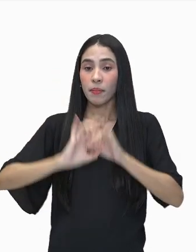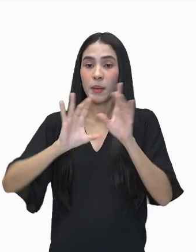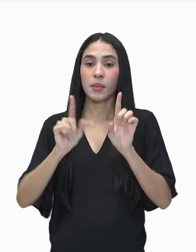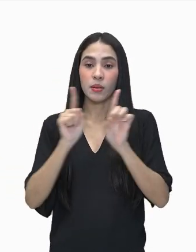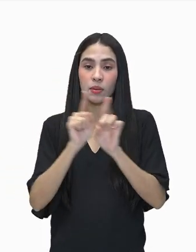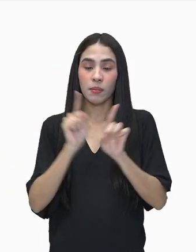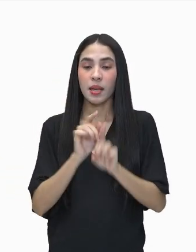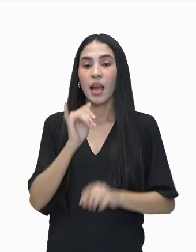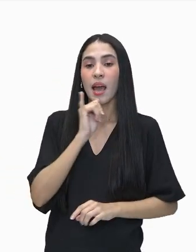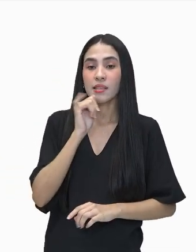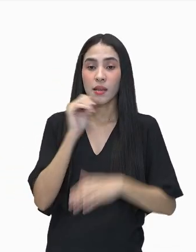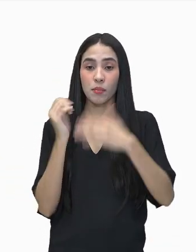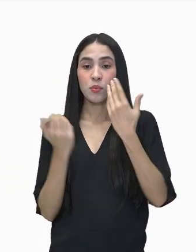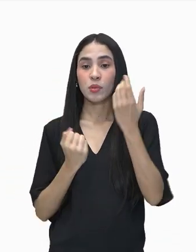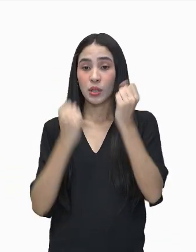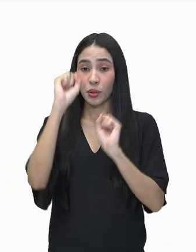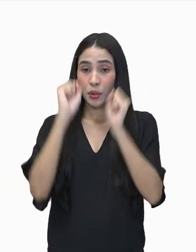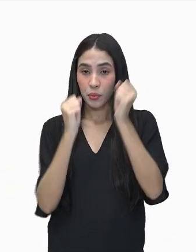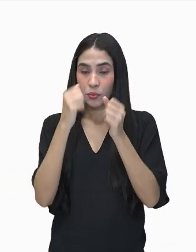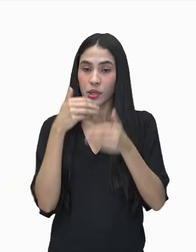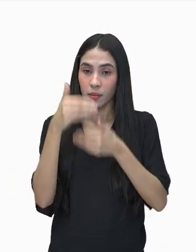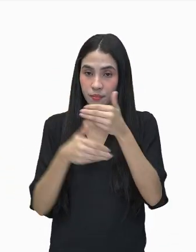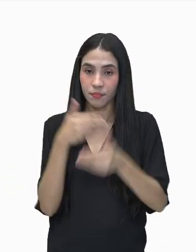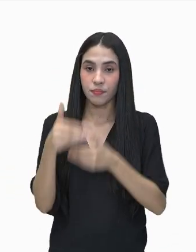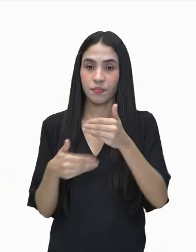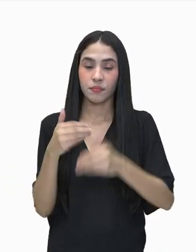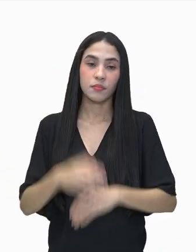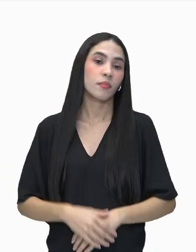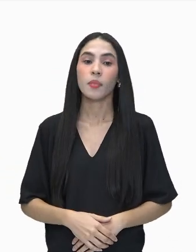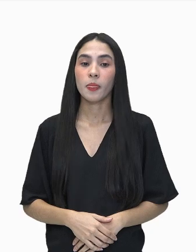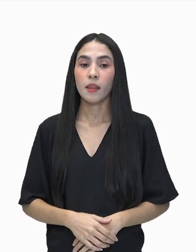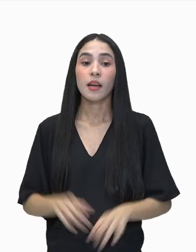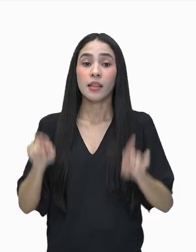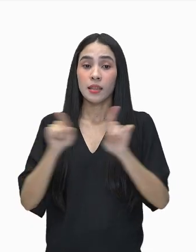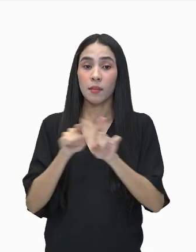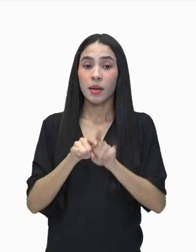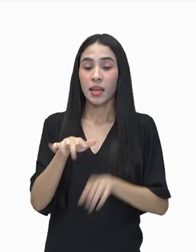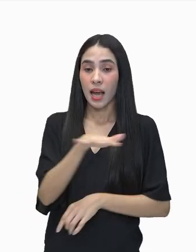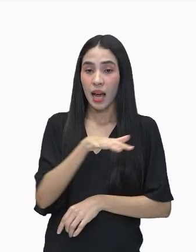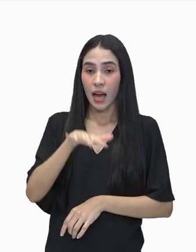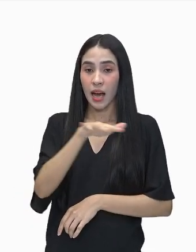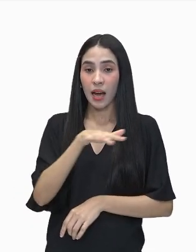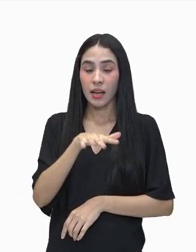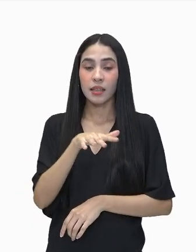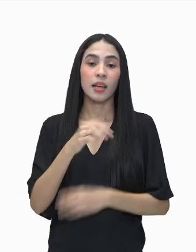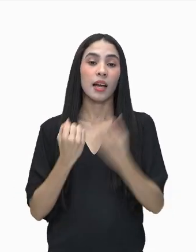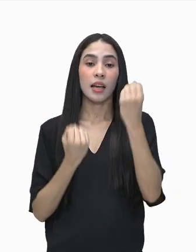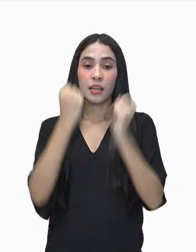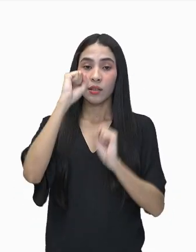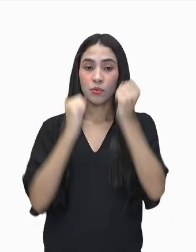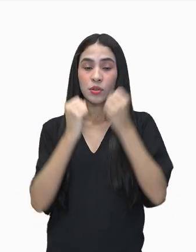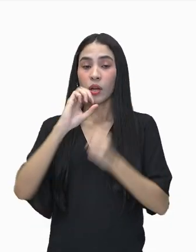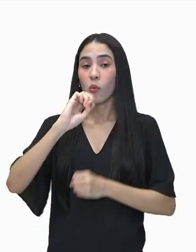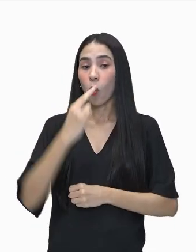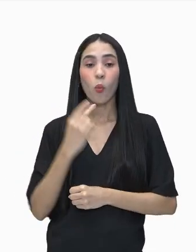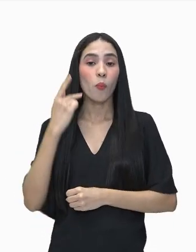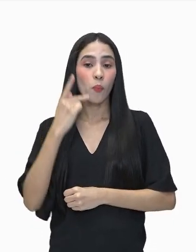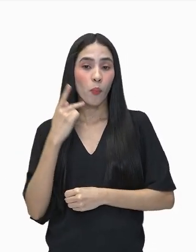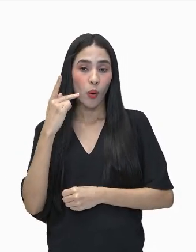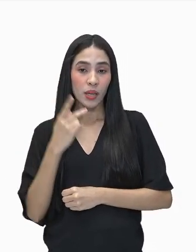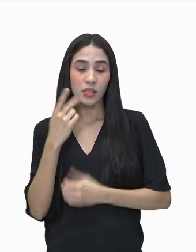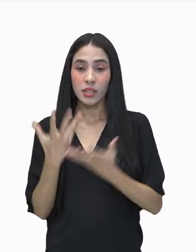essa indústria funcione. Zonas industriais ou áreas com políticas favoráveis